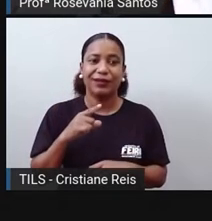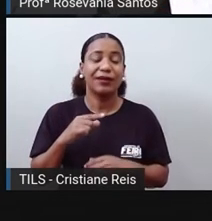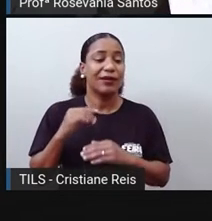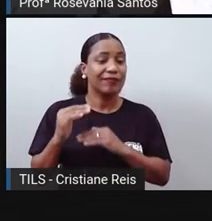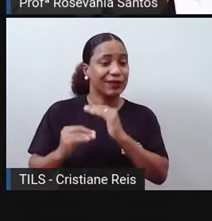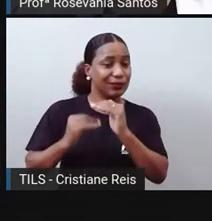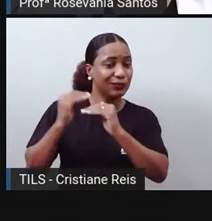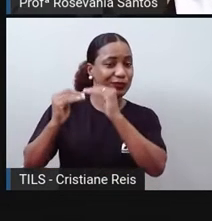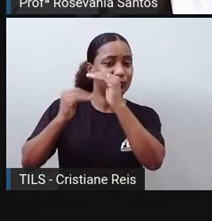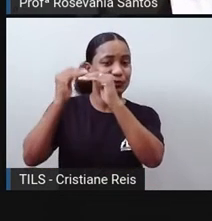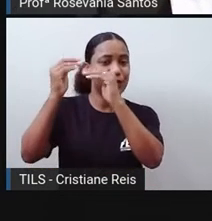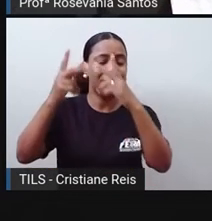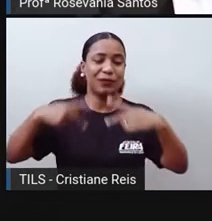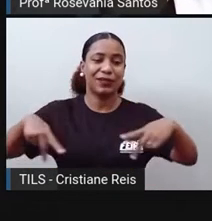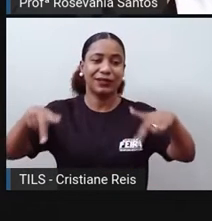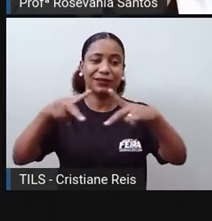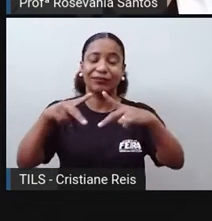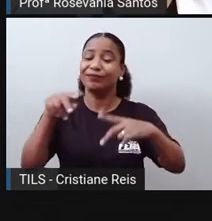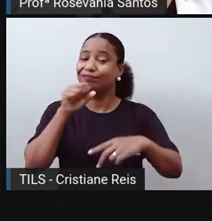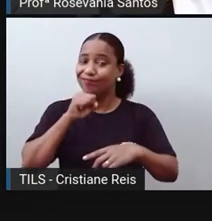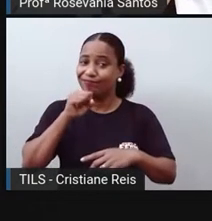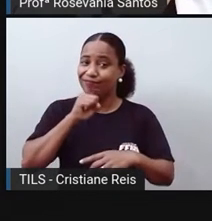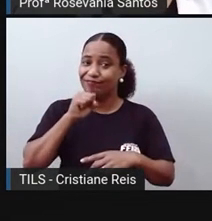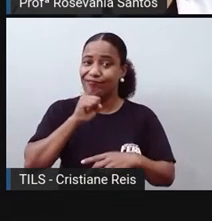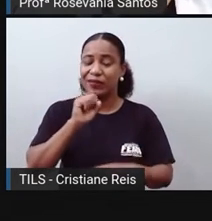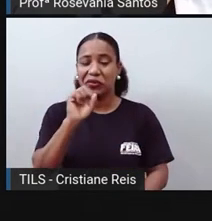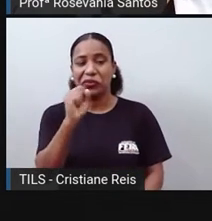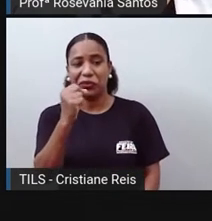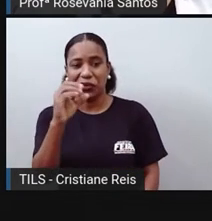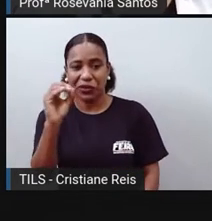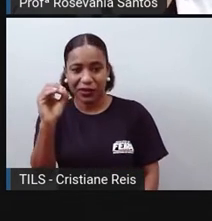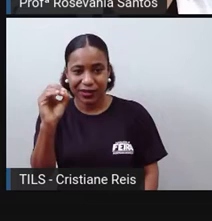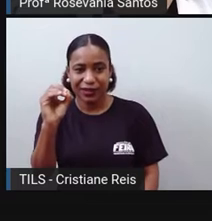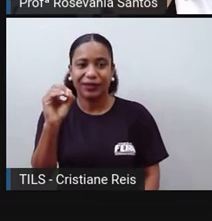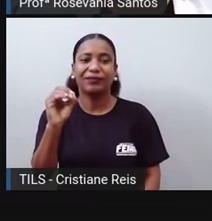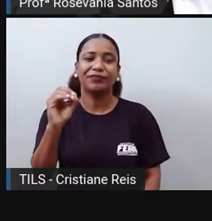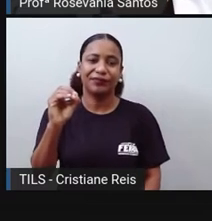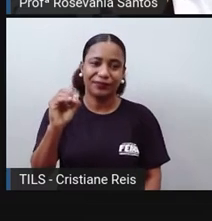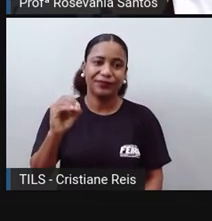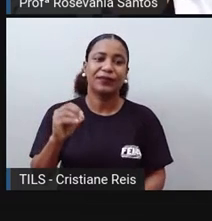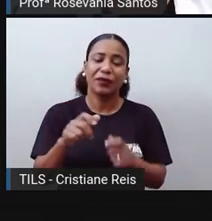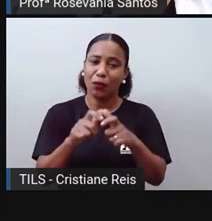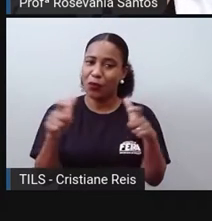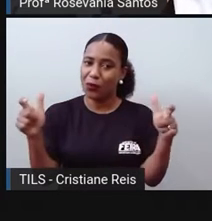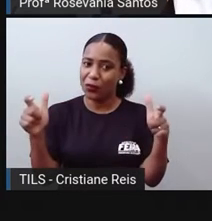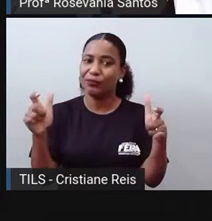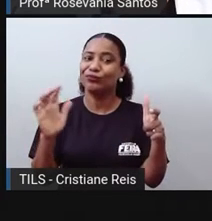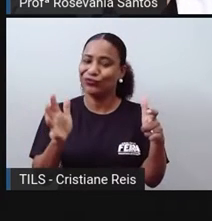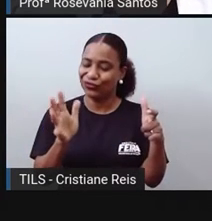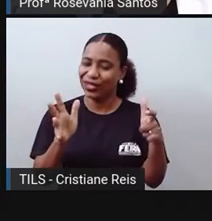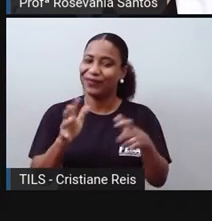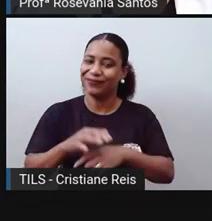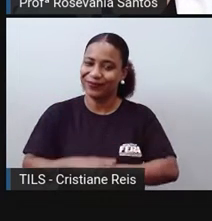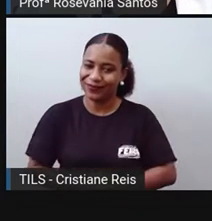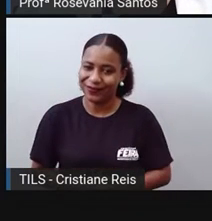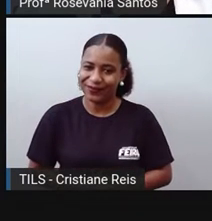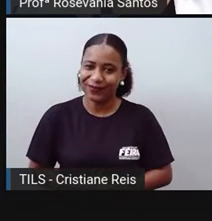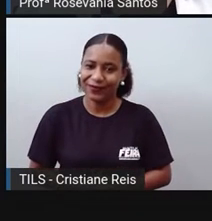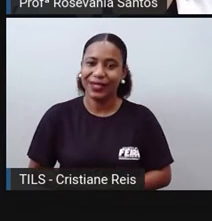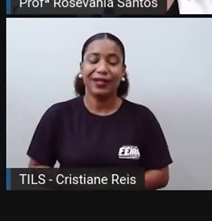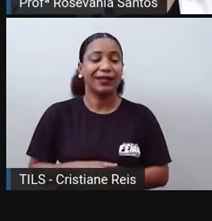envelhecimento da população. A faixa dos 80 anos, nós temos um bom número de habitantes já. E a taxa de